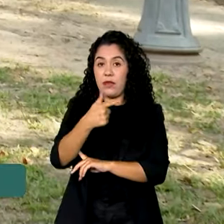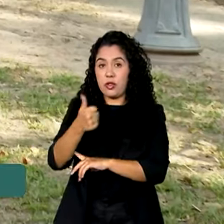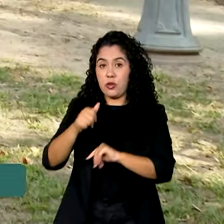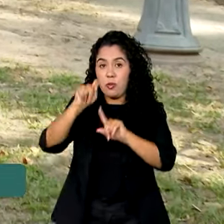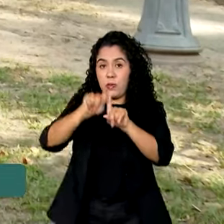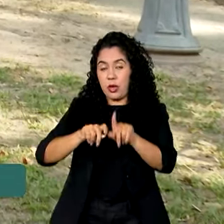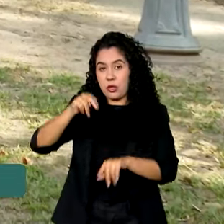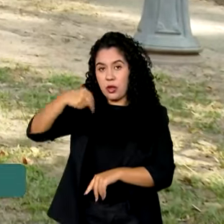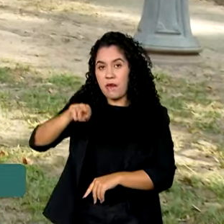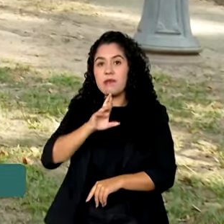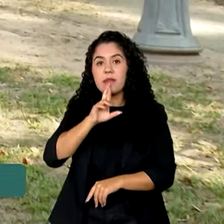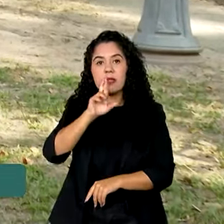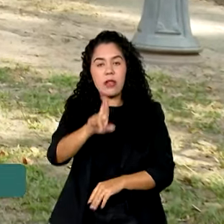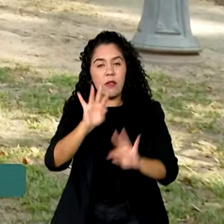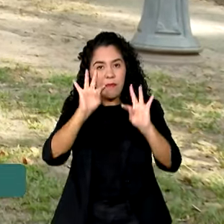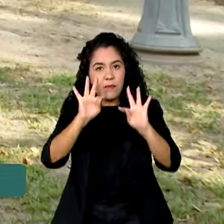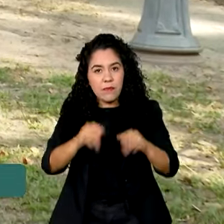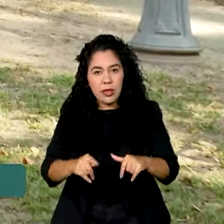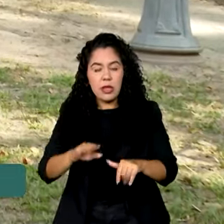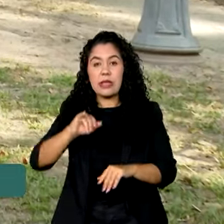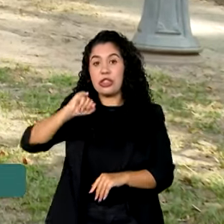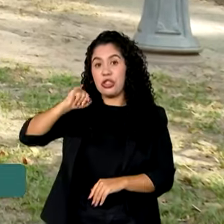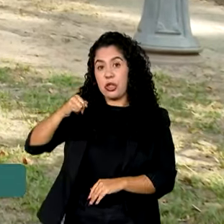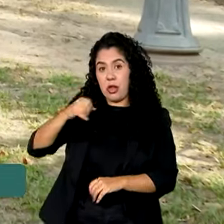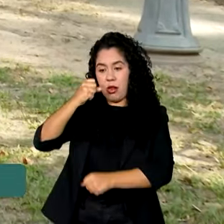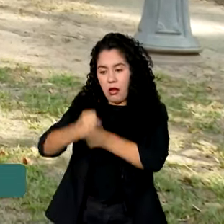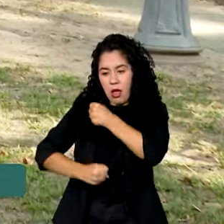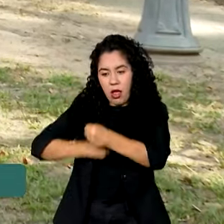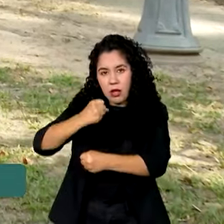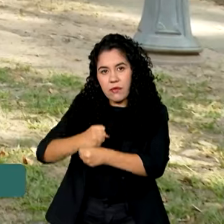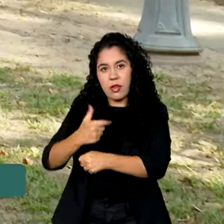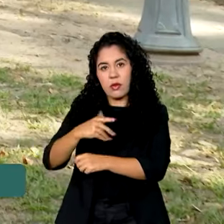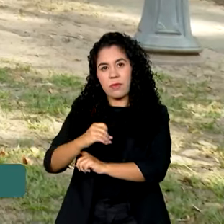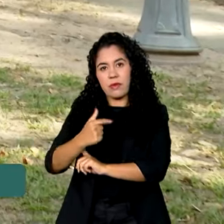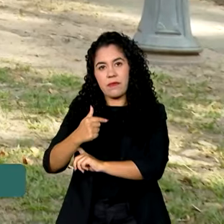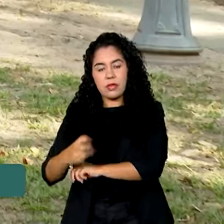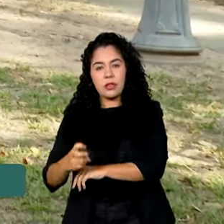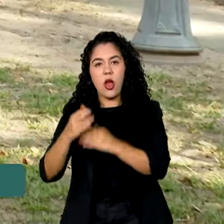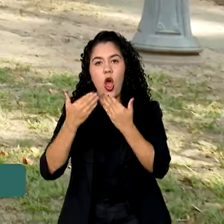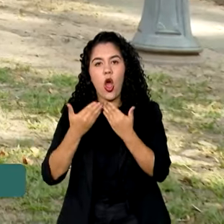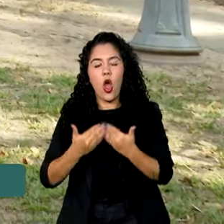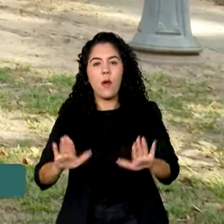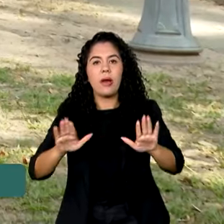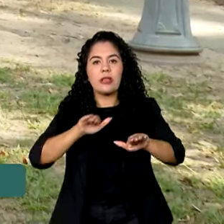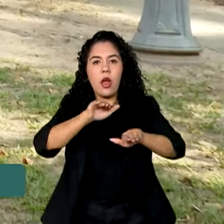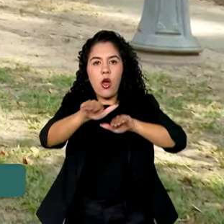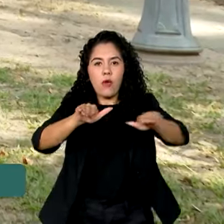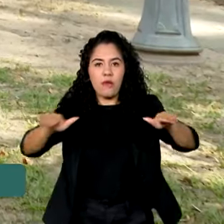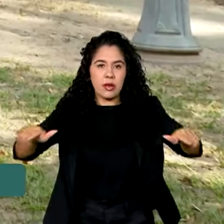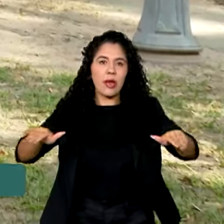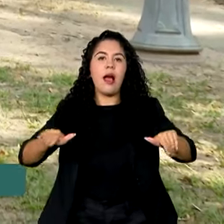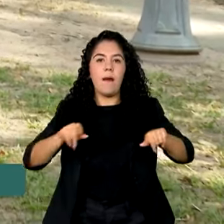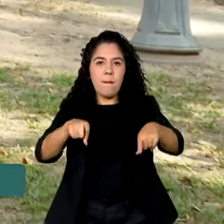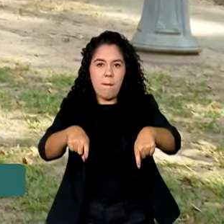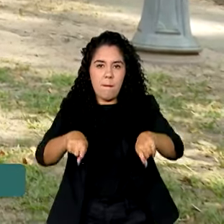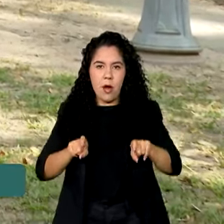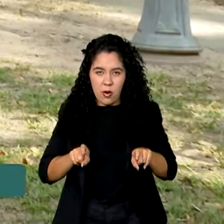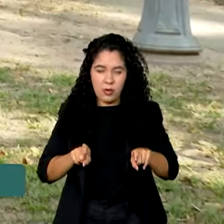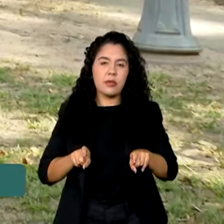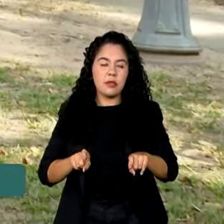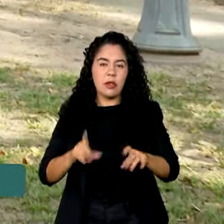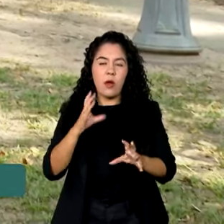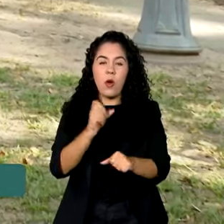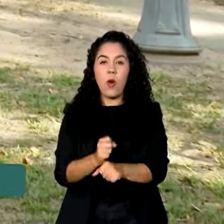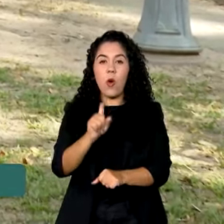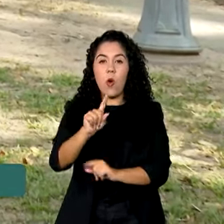esperado, e em janeiro de 2025 começa a convocação para a posse. Cerca de um milhão